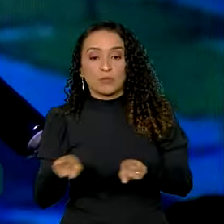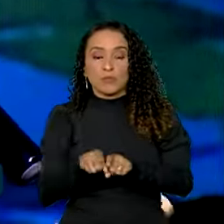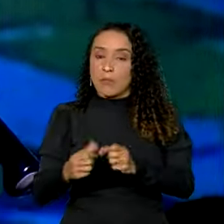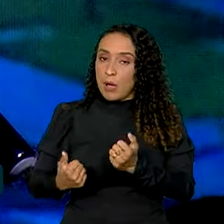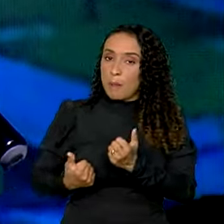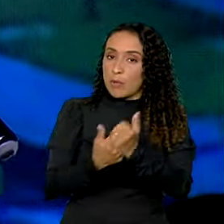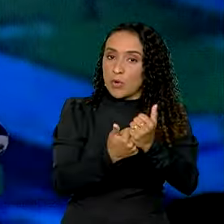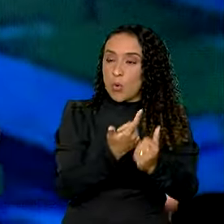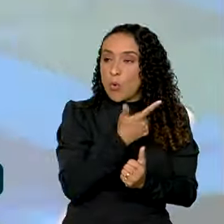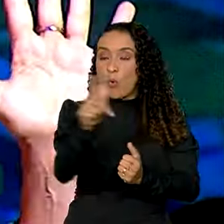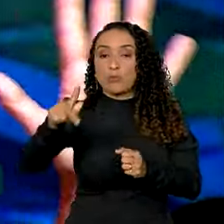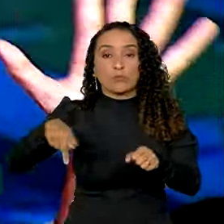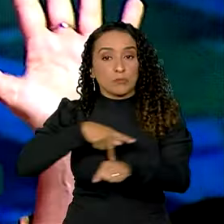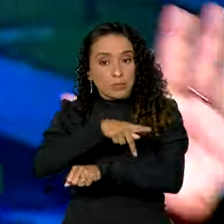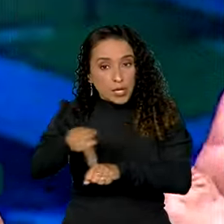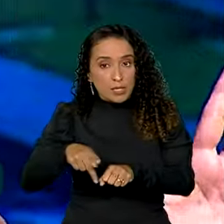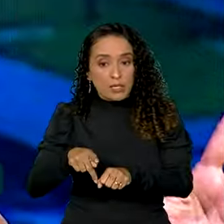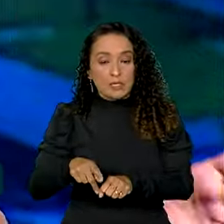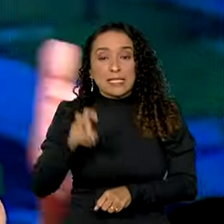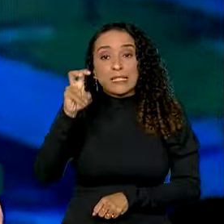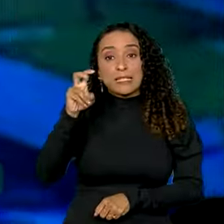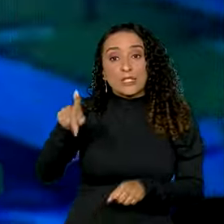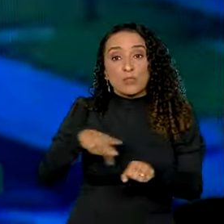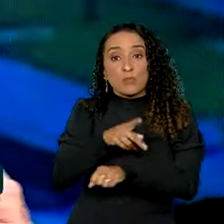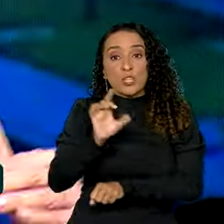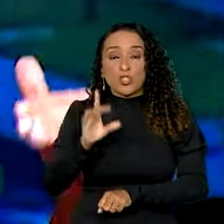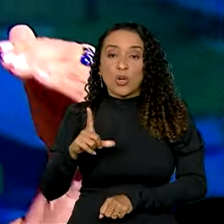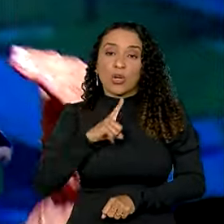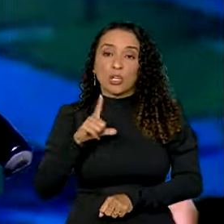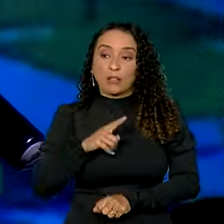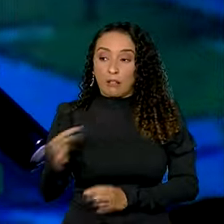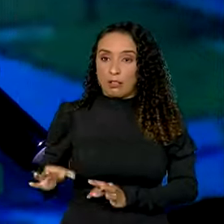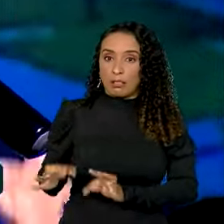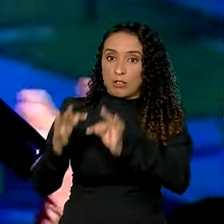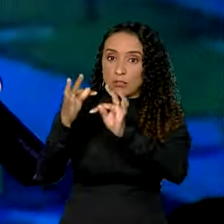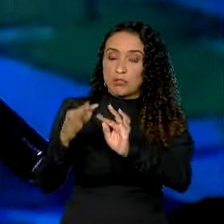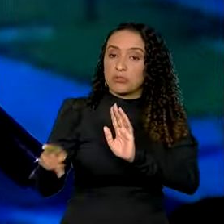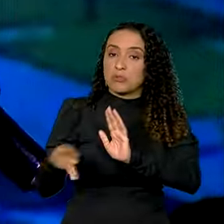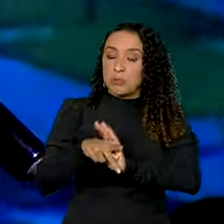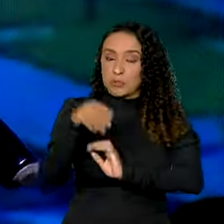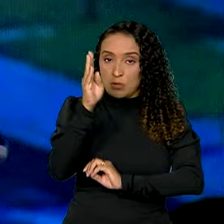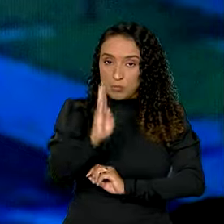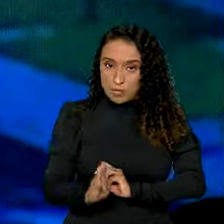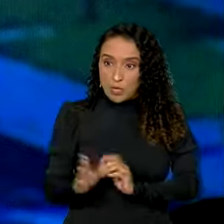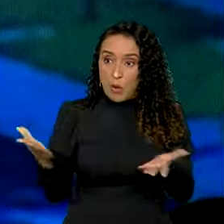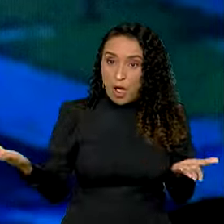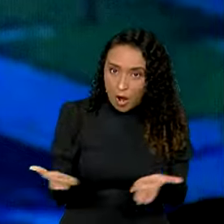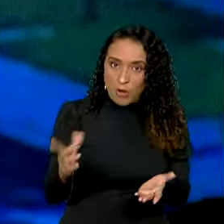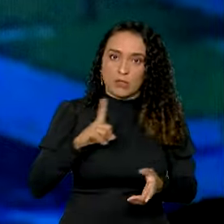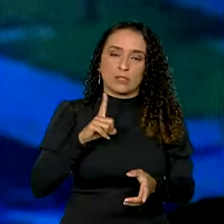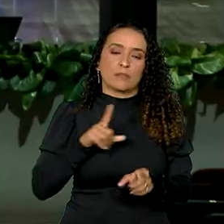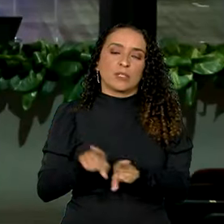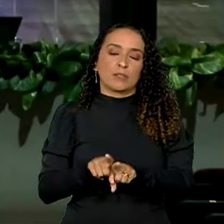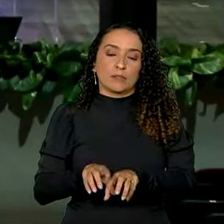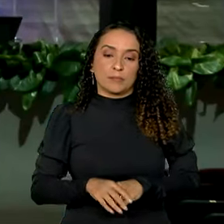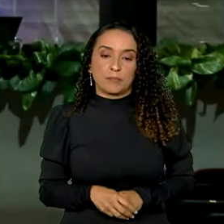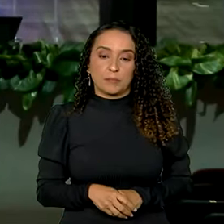apoiando outros países. Só cinco países detêm a tecnologia que o Brasil agora deterá.